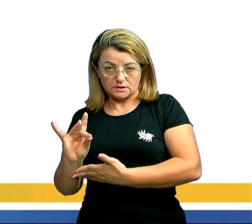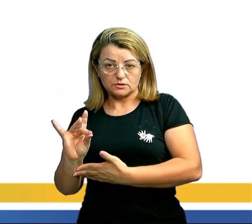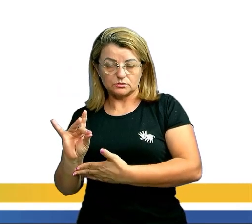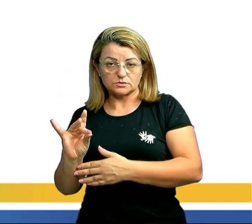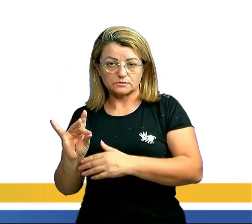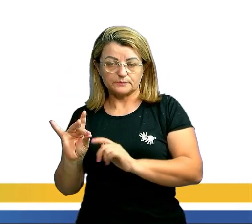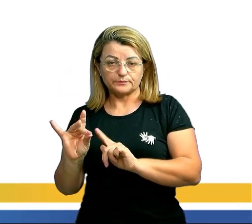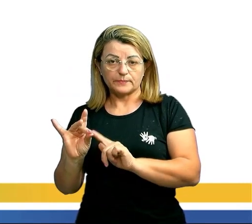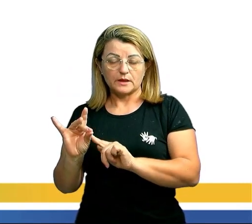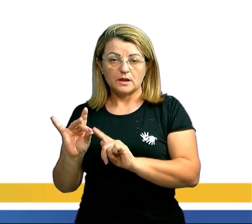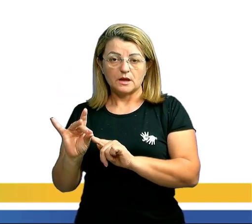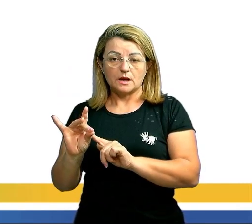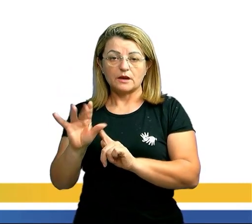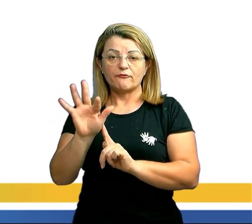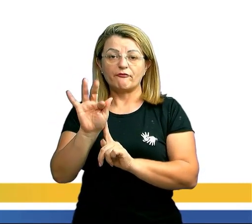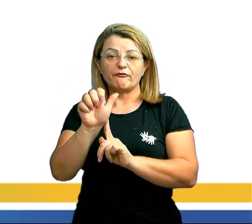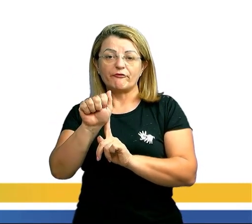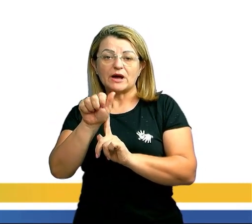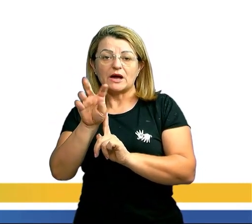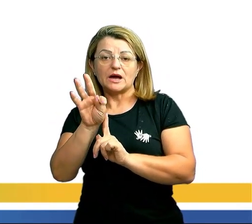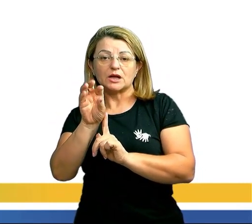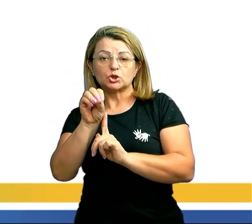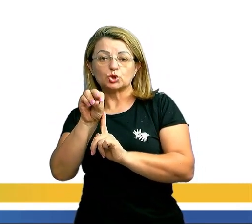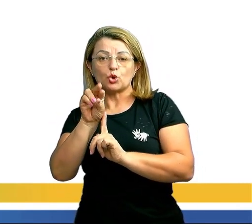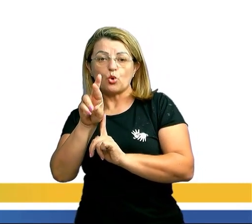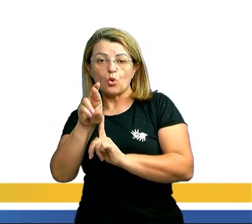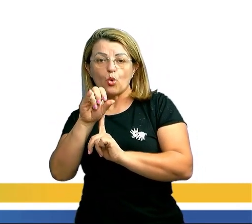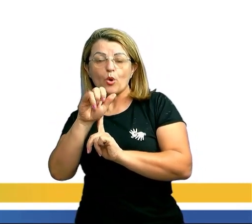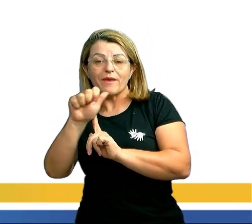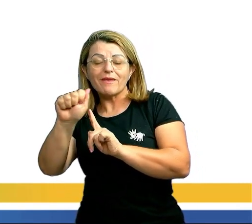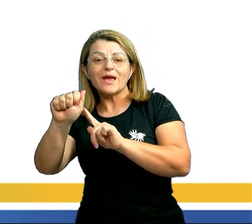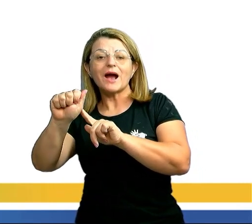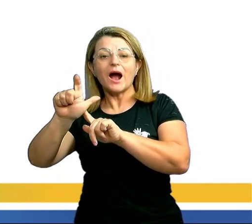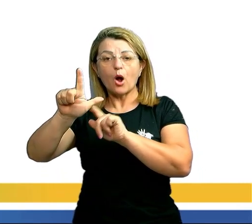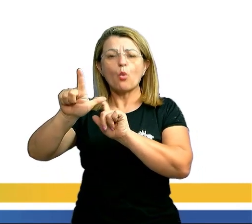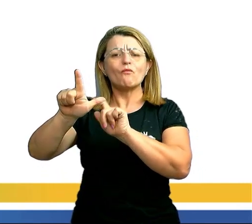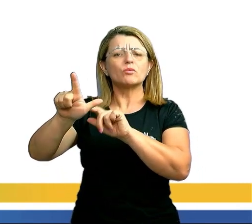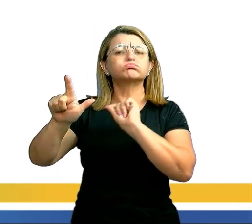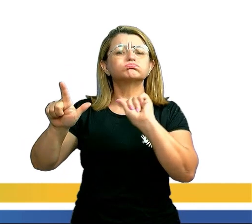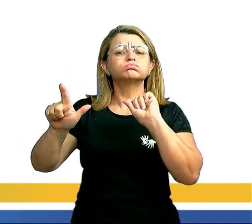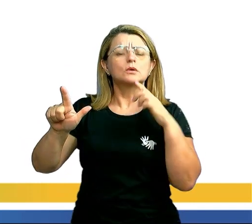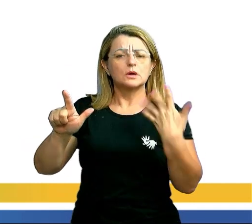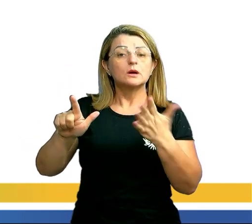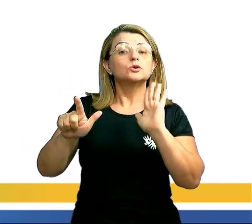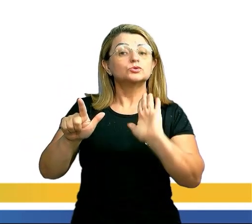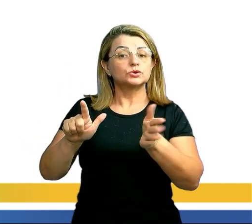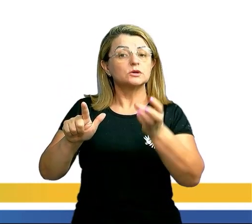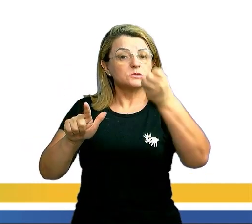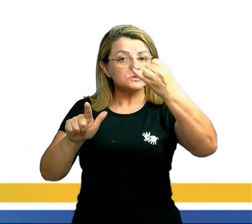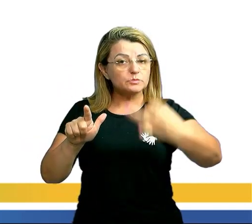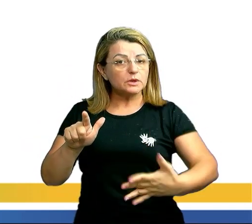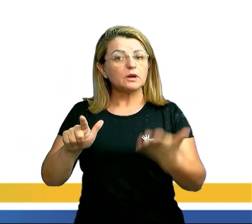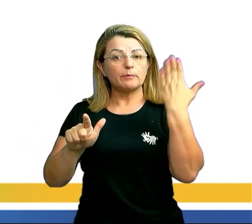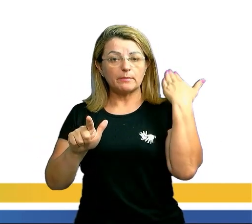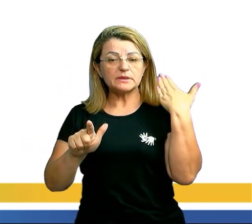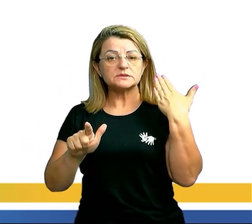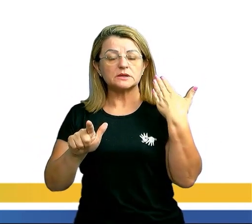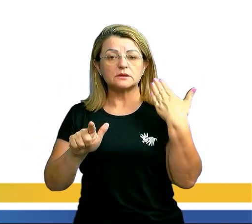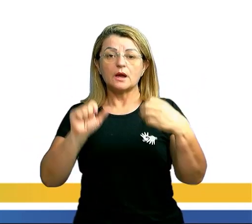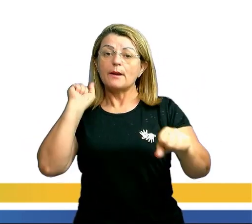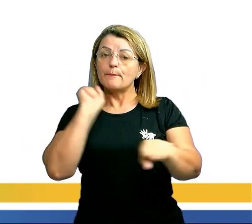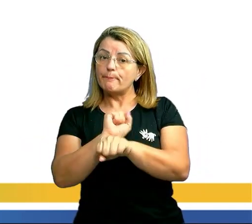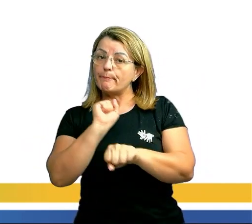N elementos é N fatorial. Falamos de fatorial na aula anterior. Então, se você tem dificuldade, para agora,